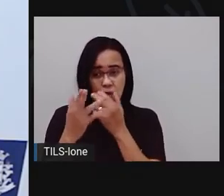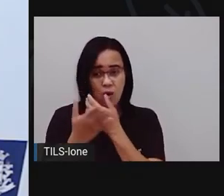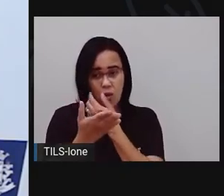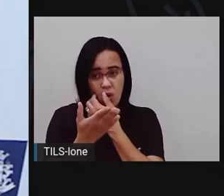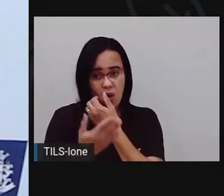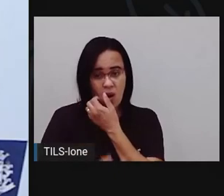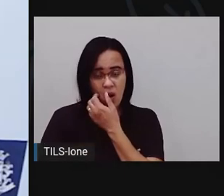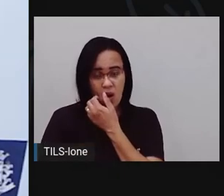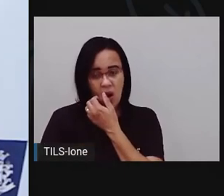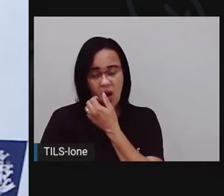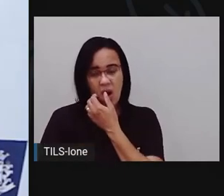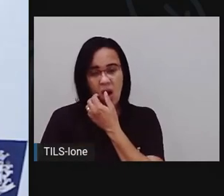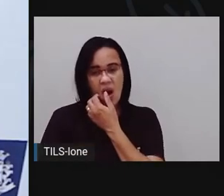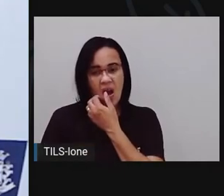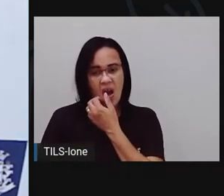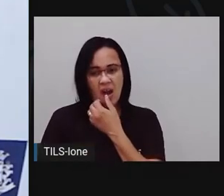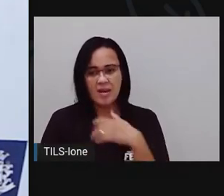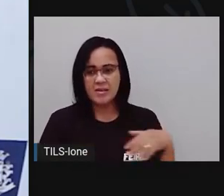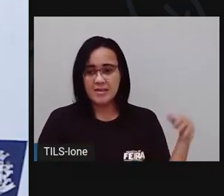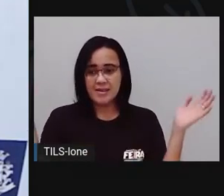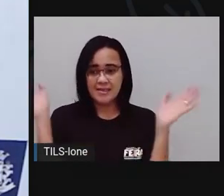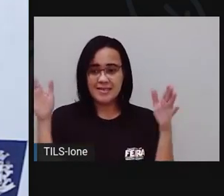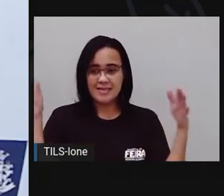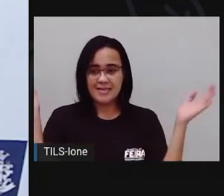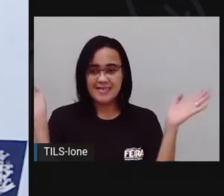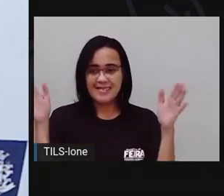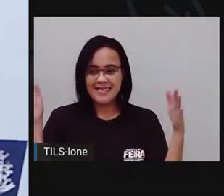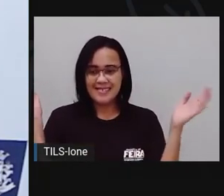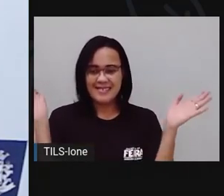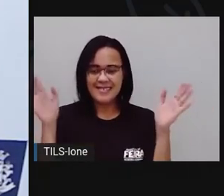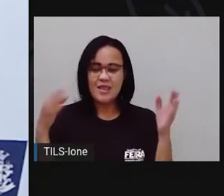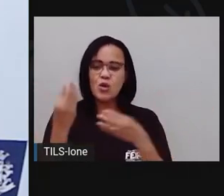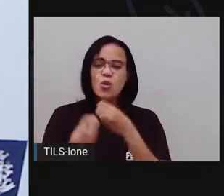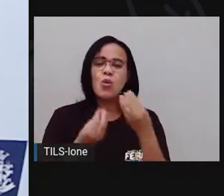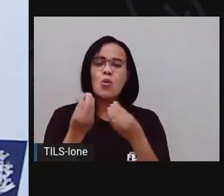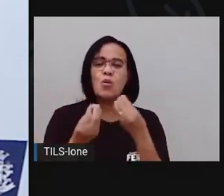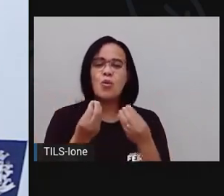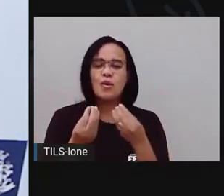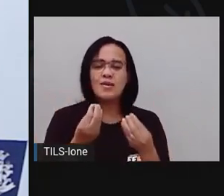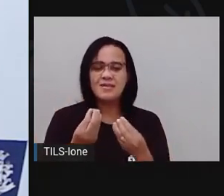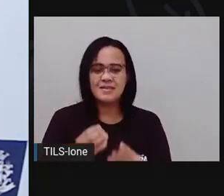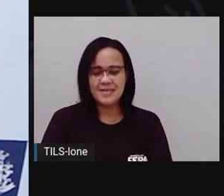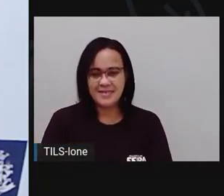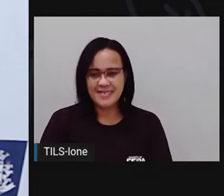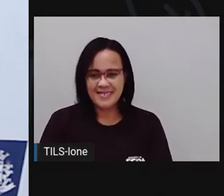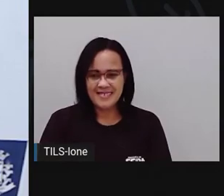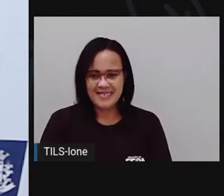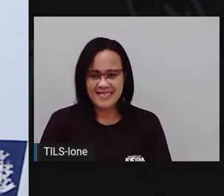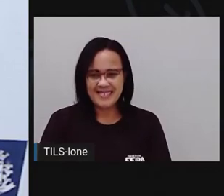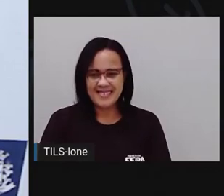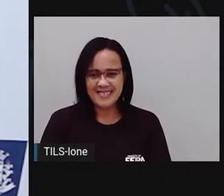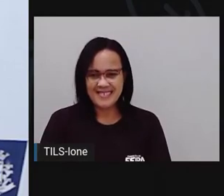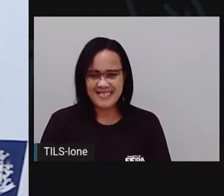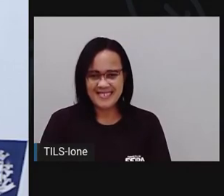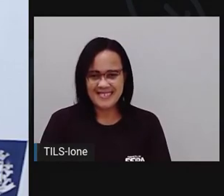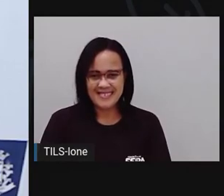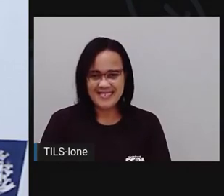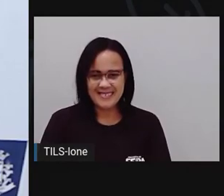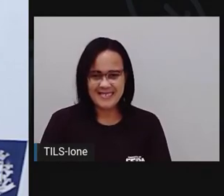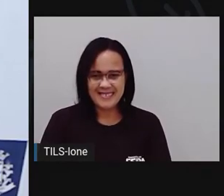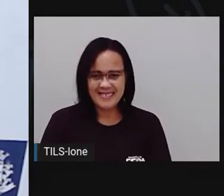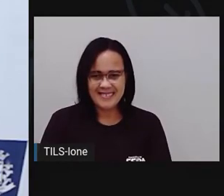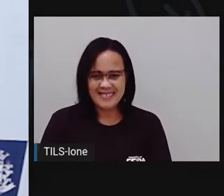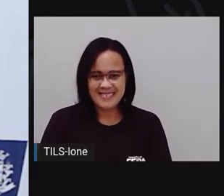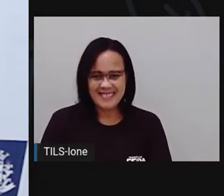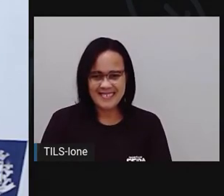Vou deixar ele aqui e vou fazer as asas. As asas são do mesmo jeito. Ó, a Pro. É o modelo que o passarinho,